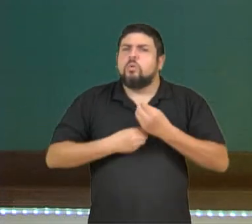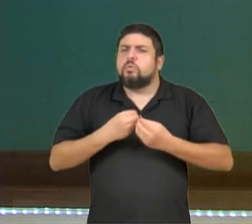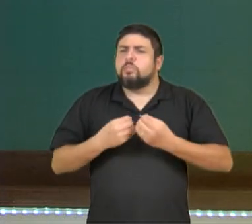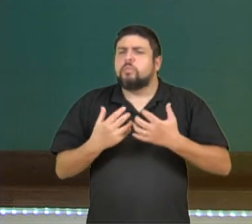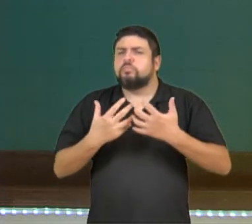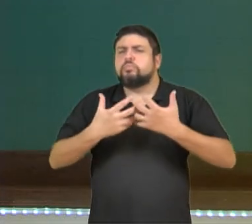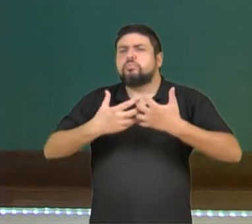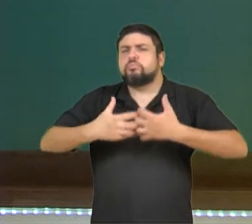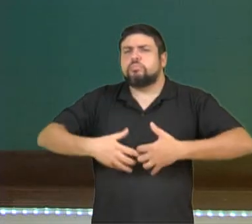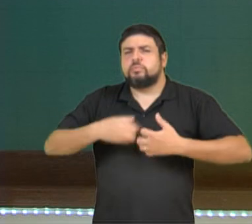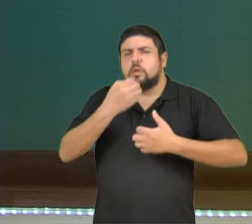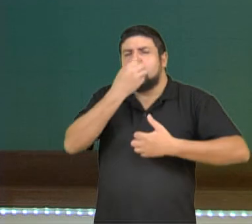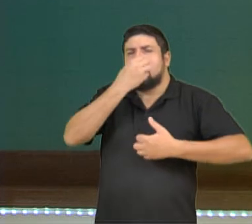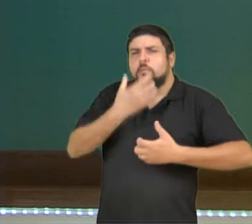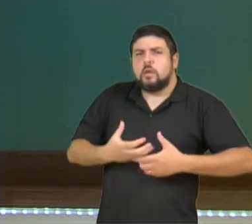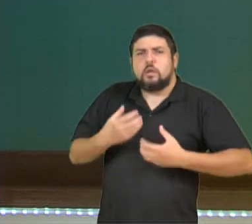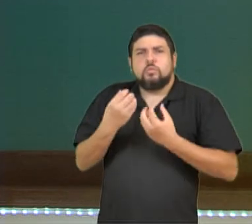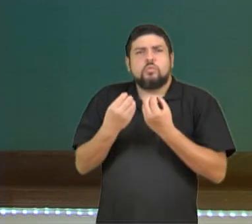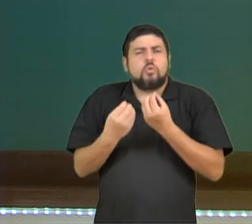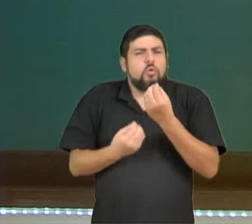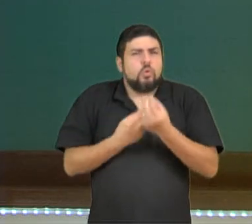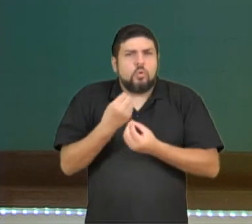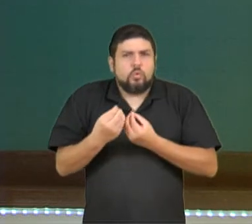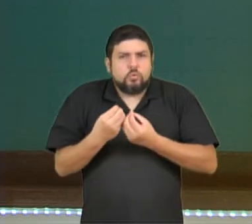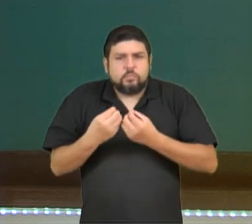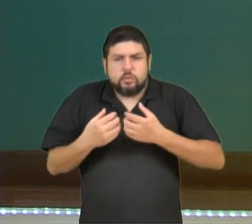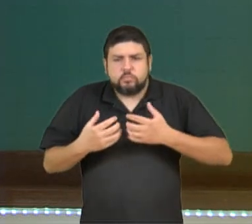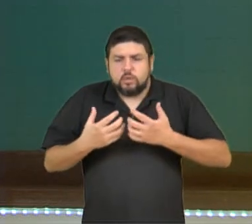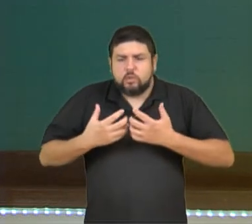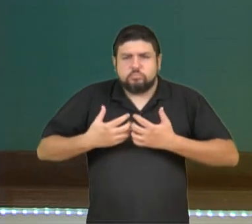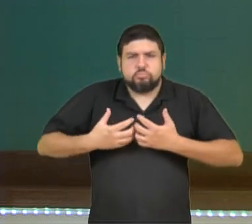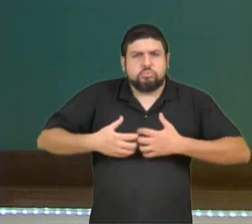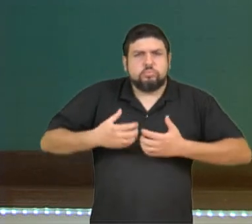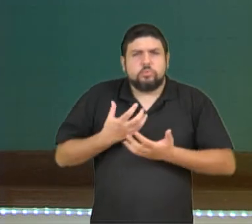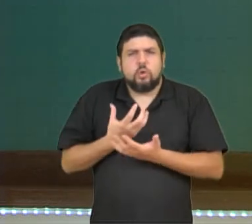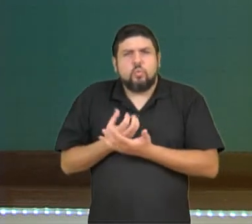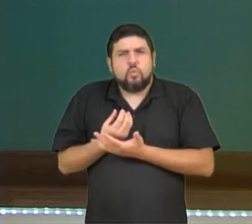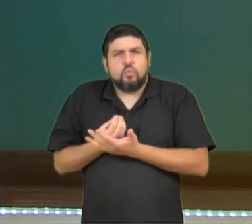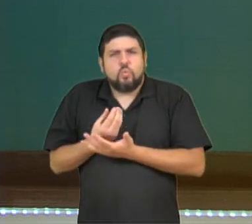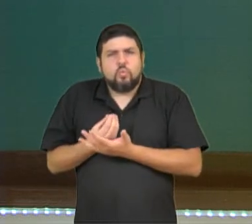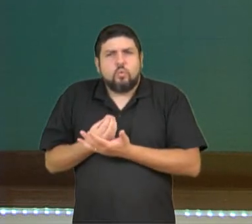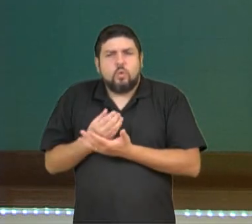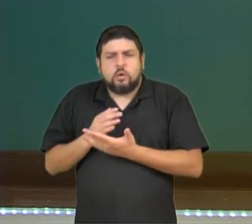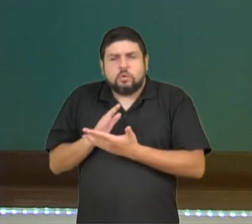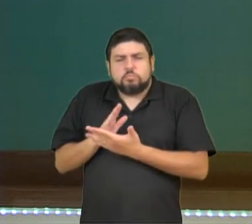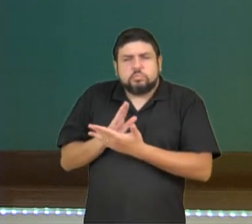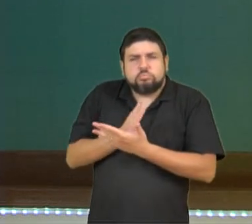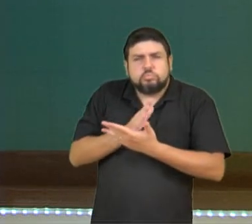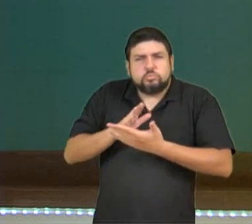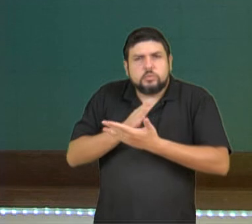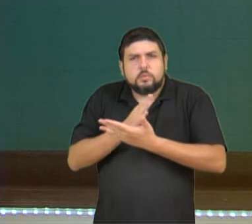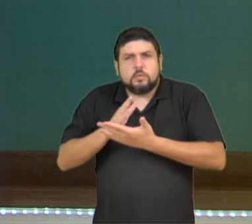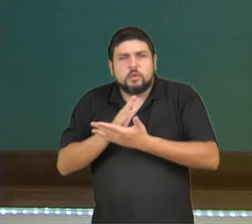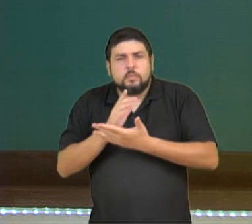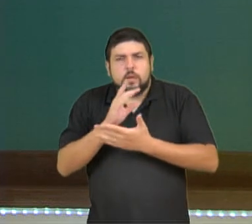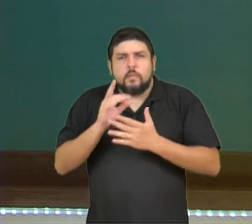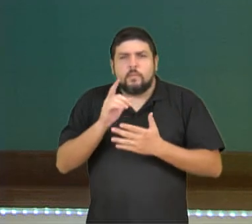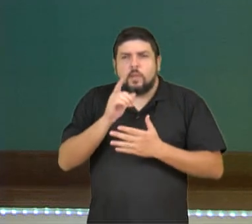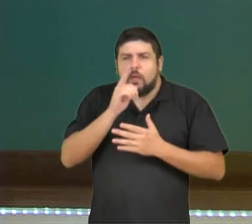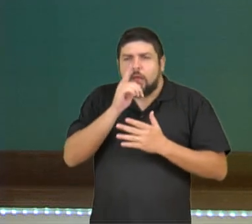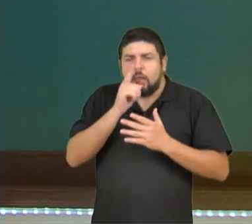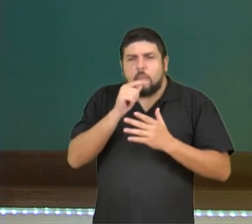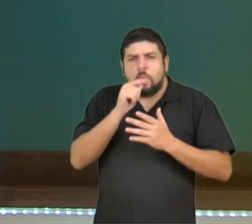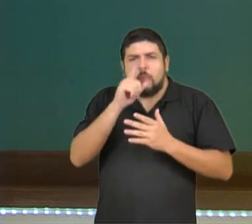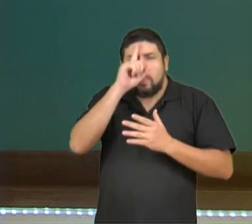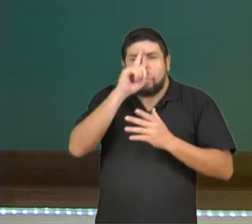limpa, garantir que esse sistema continue drenando bem a linfa, que essa linfa depois de drenada,